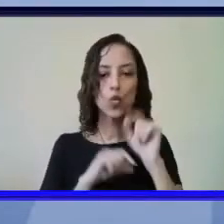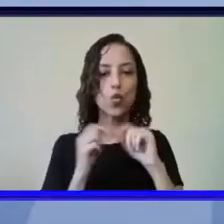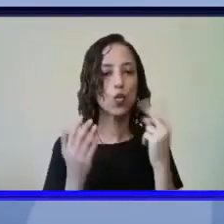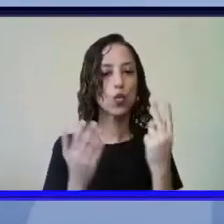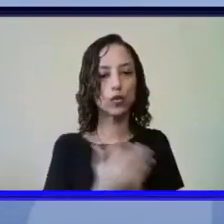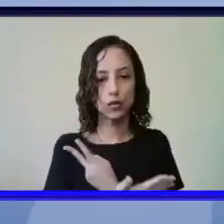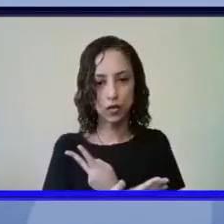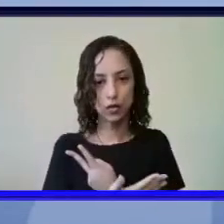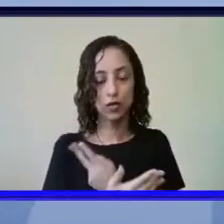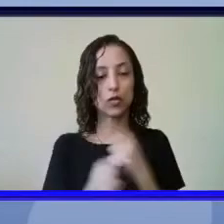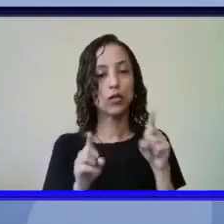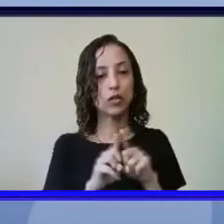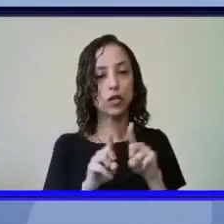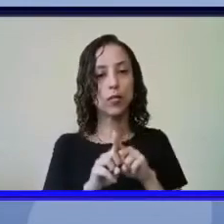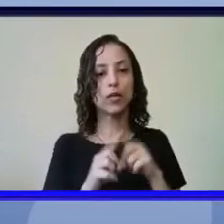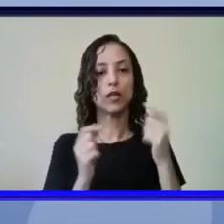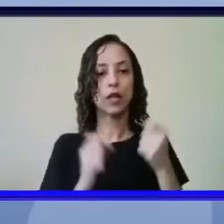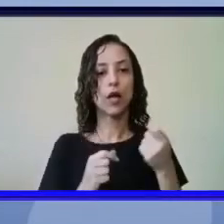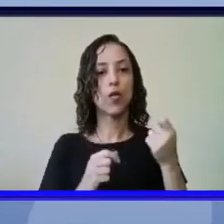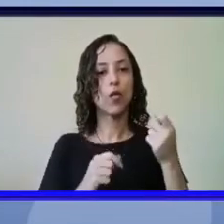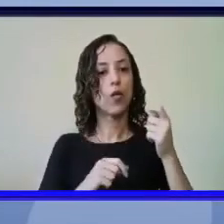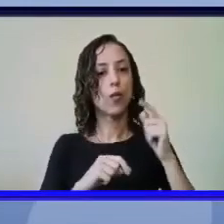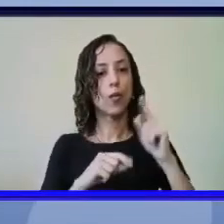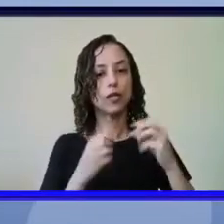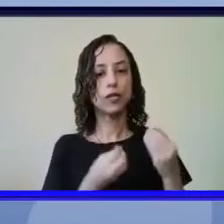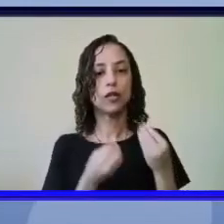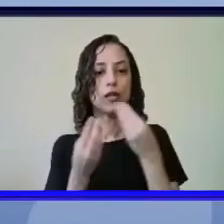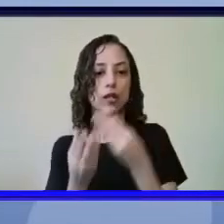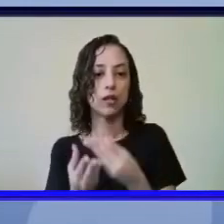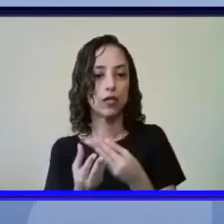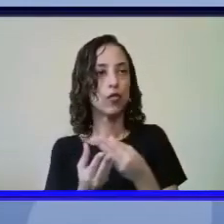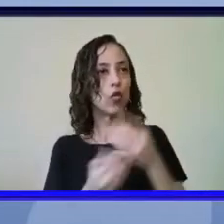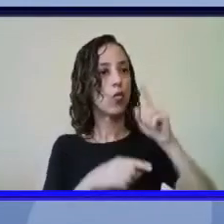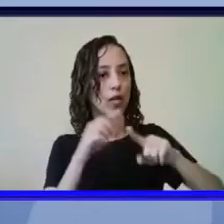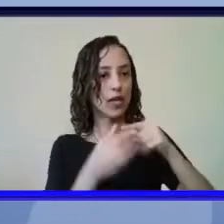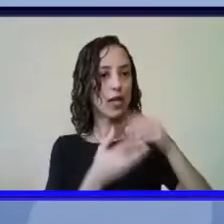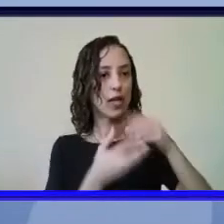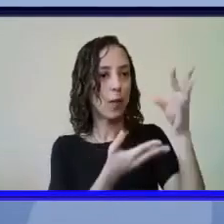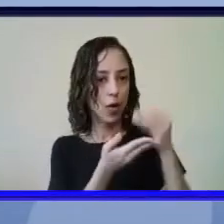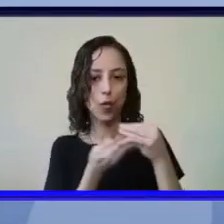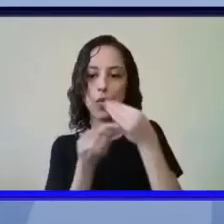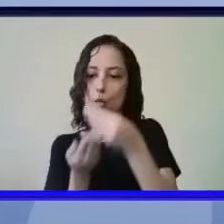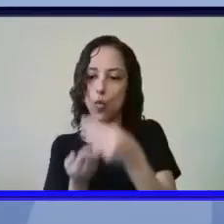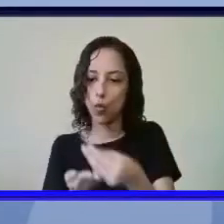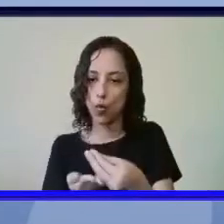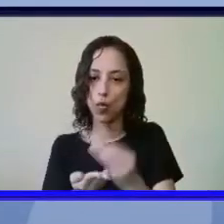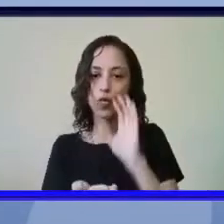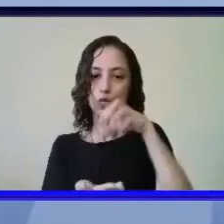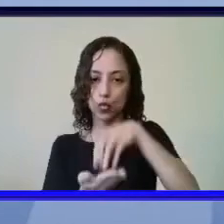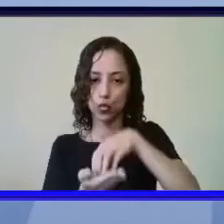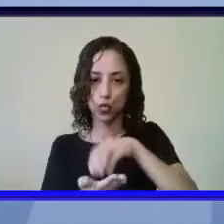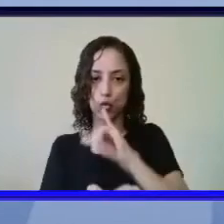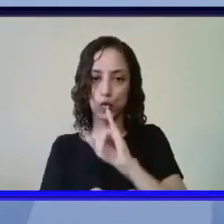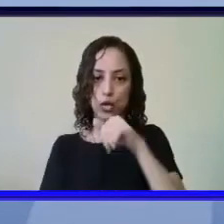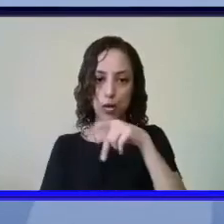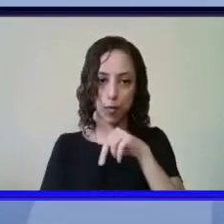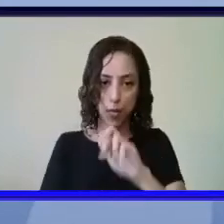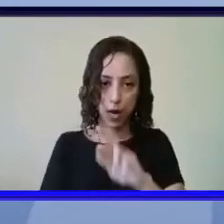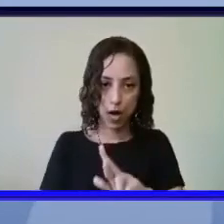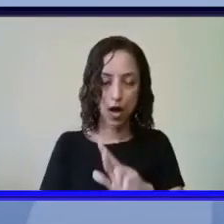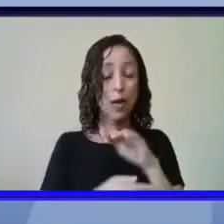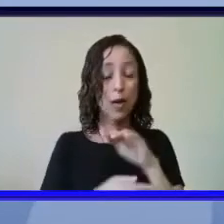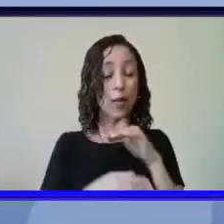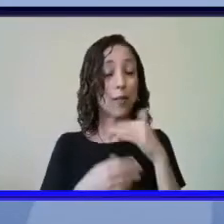e devolvendo material para o IMPA mas notem isso de um material